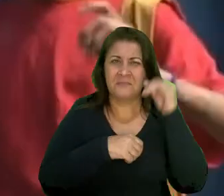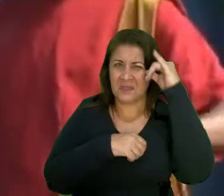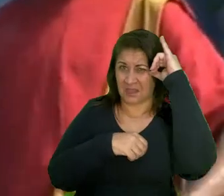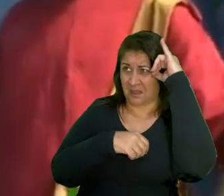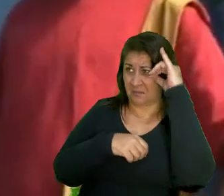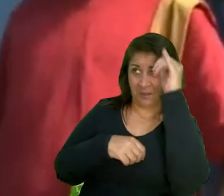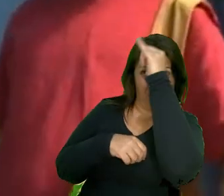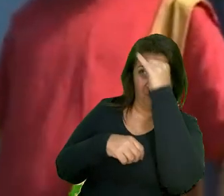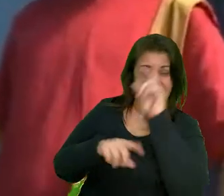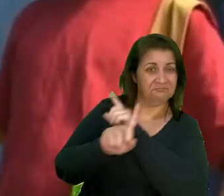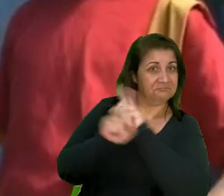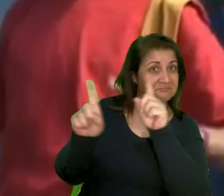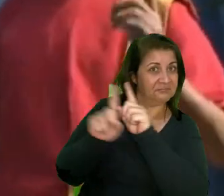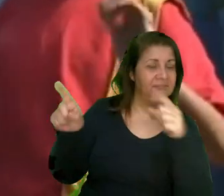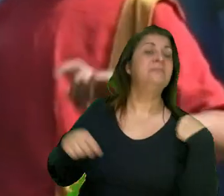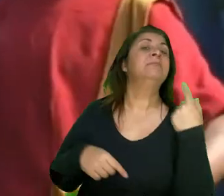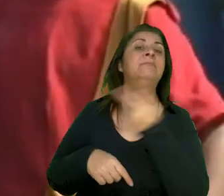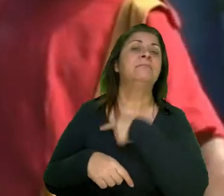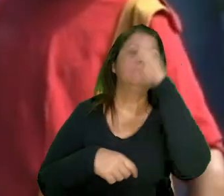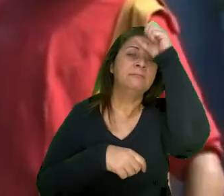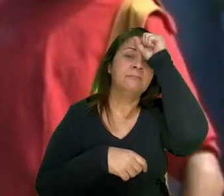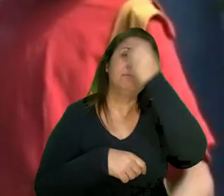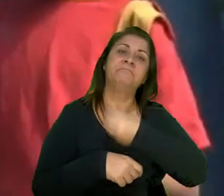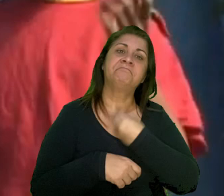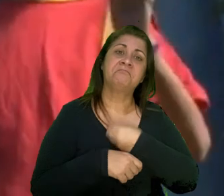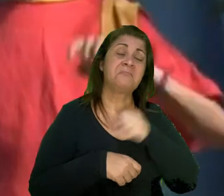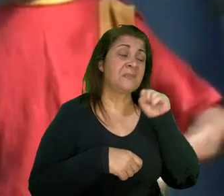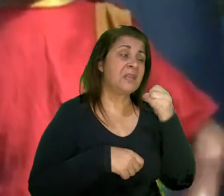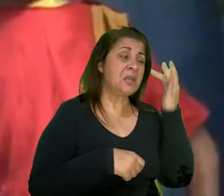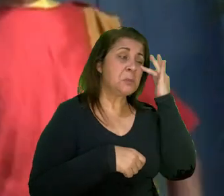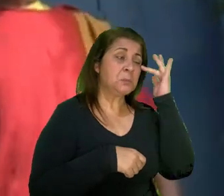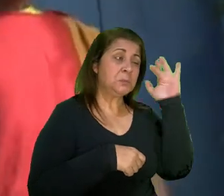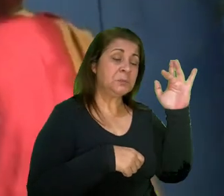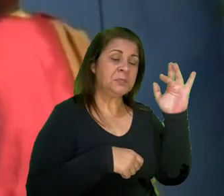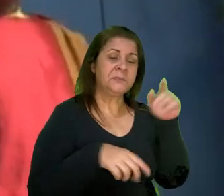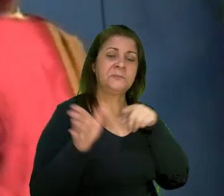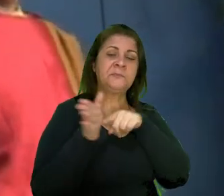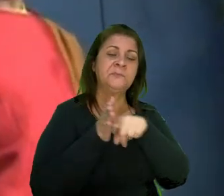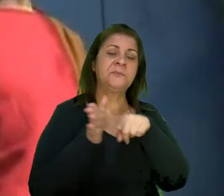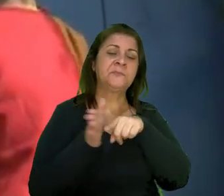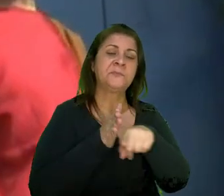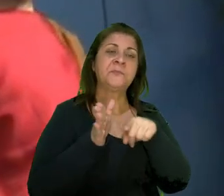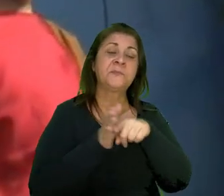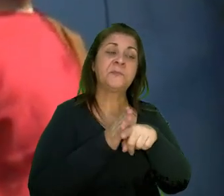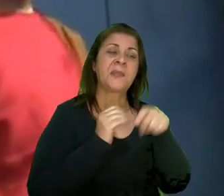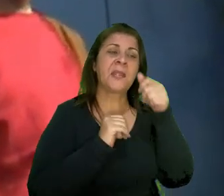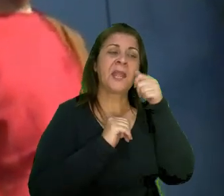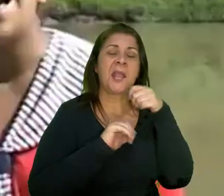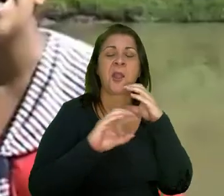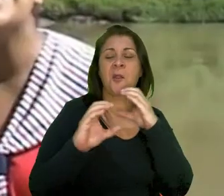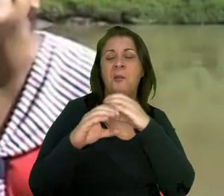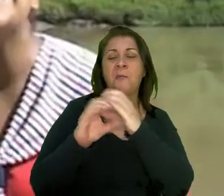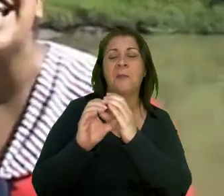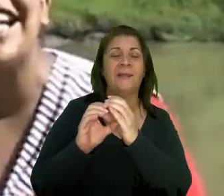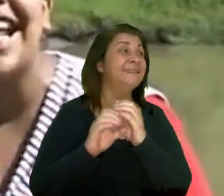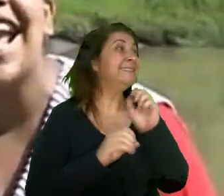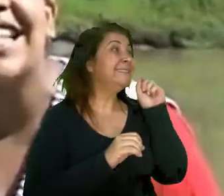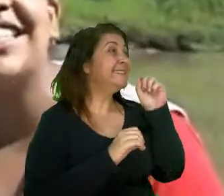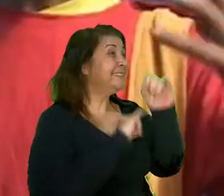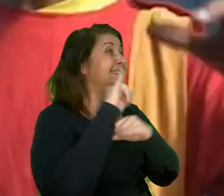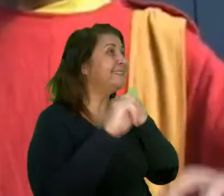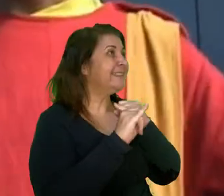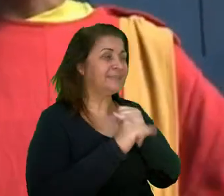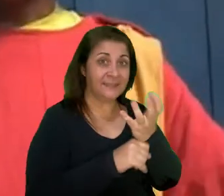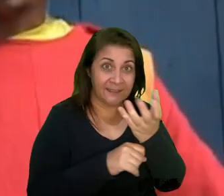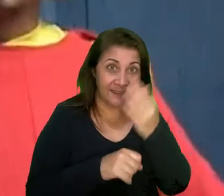Caipira não é bobo, não Nói aprende com a vida Quando eu não sei alguma coisa Pergunto pra comadre A internet